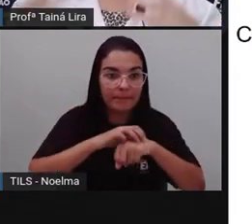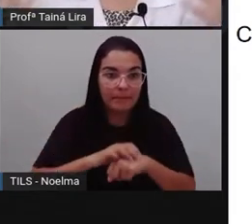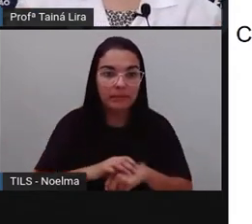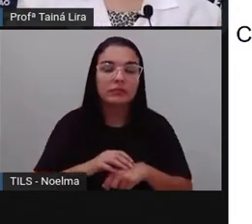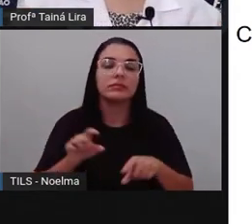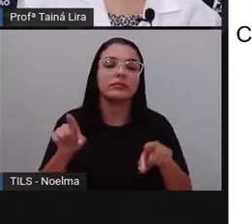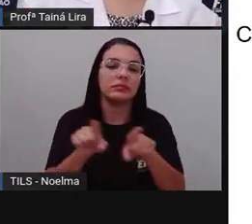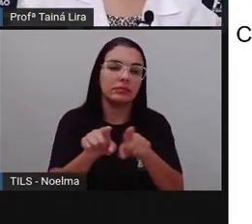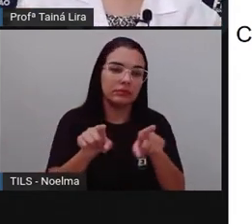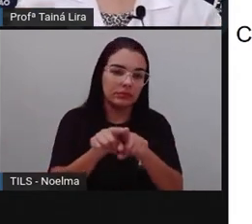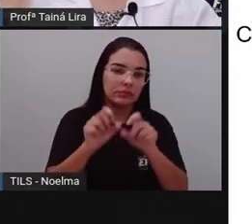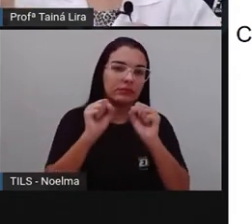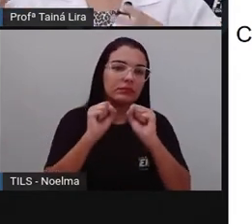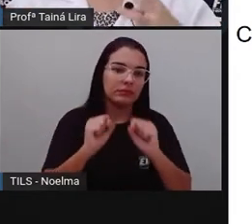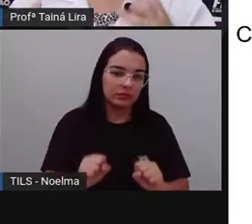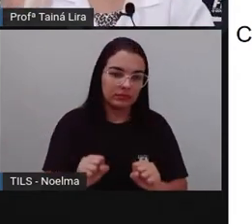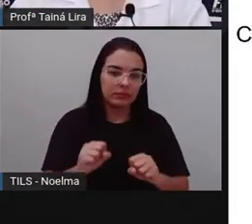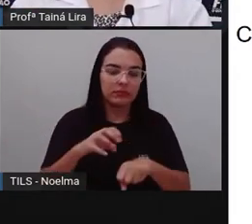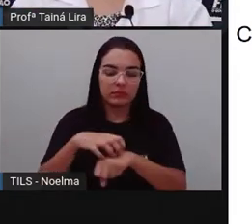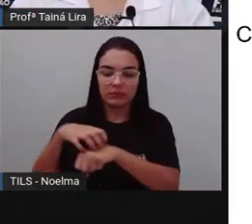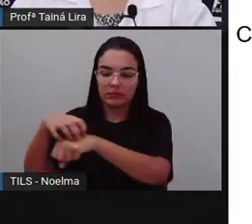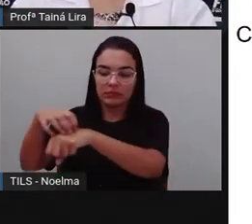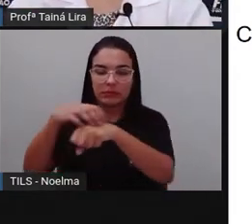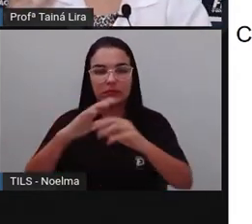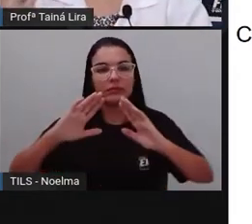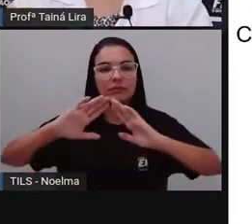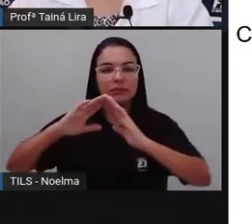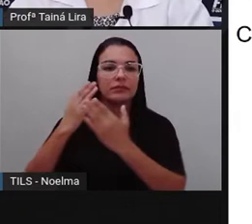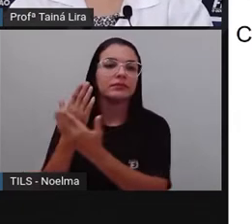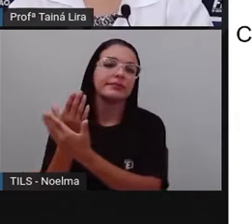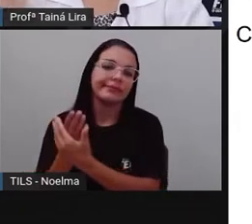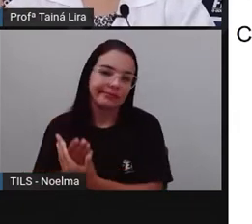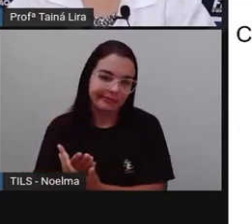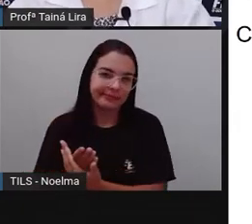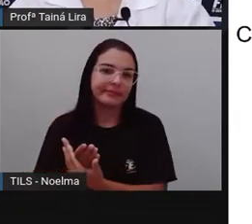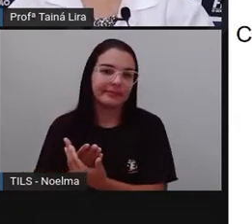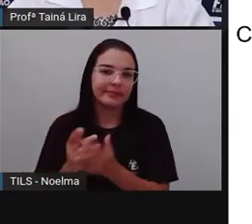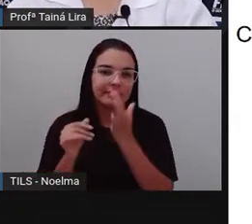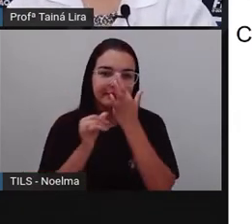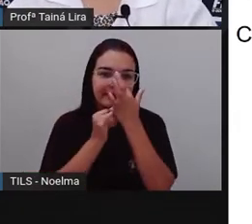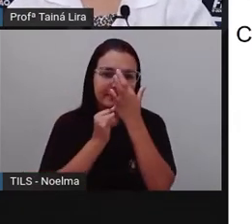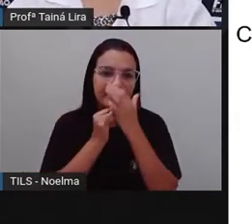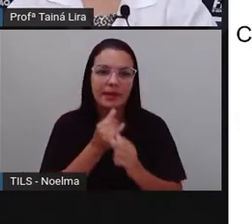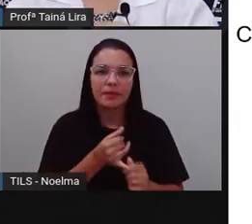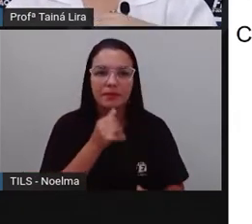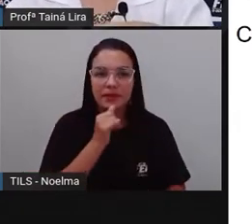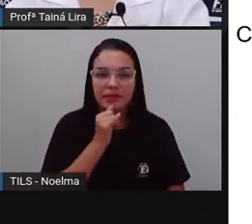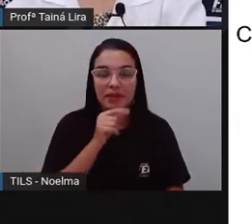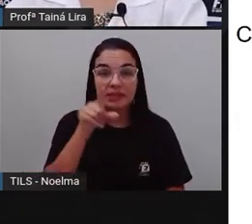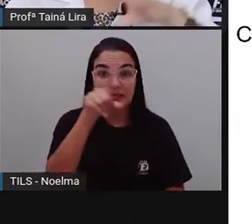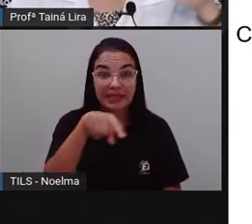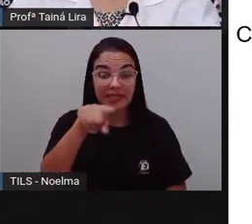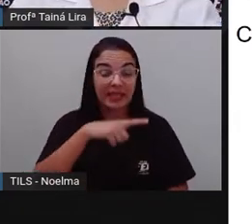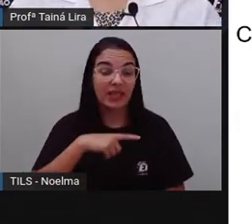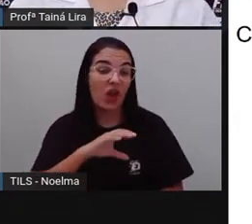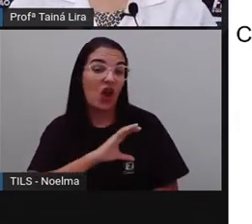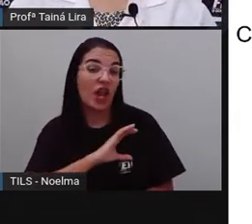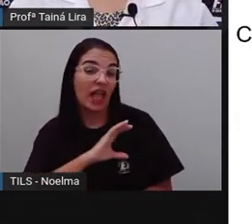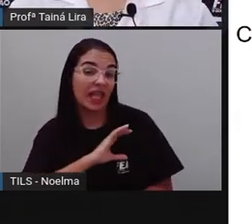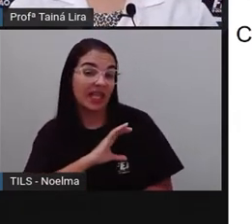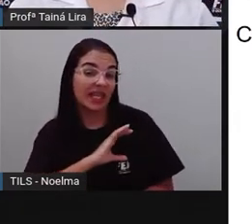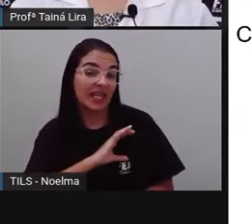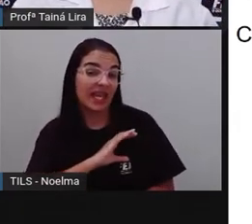pode acontecer de vocês terem um coleguinha que é de uma comunidade cigana, tá bom? E aí o coleguinha